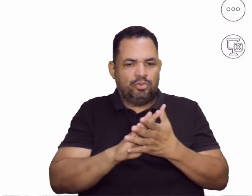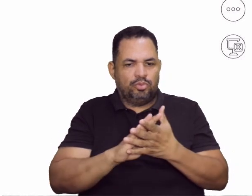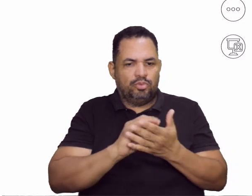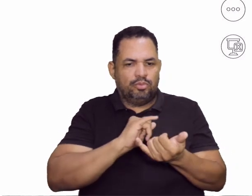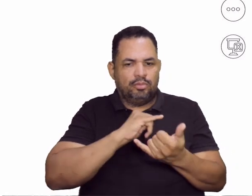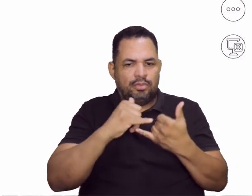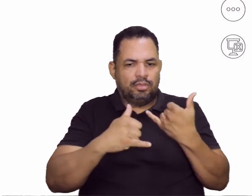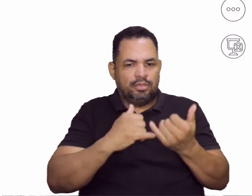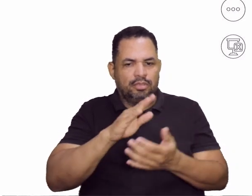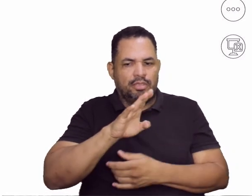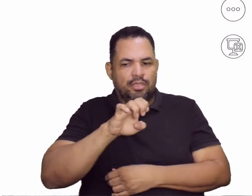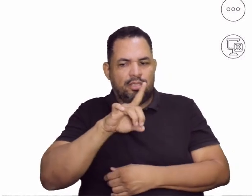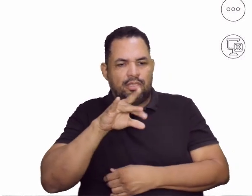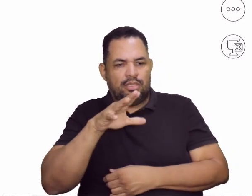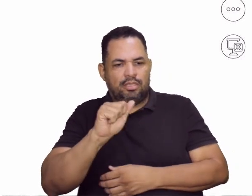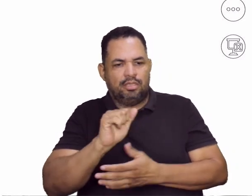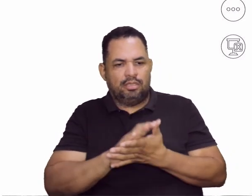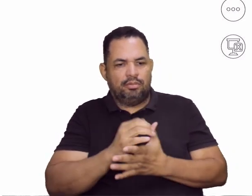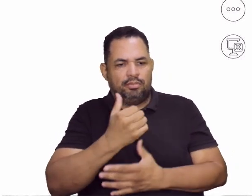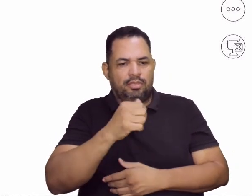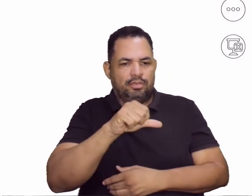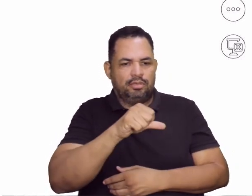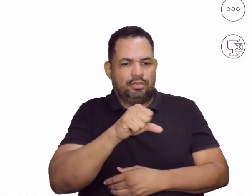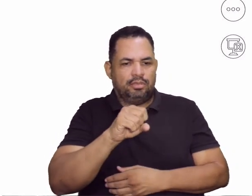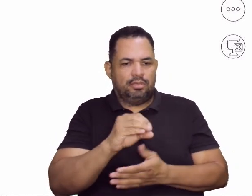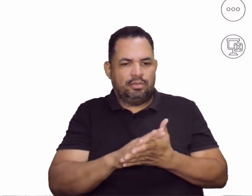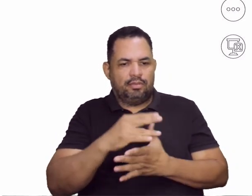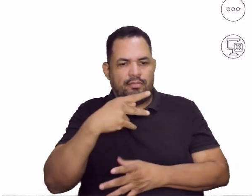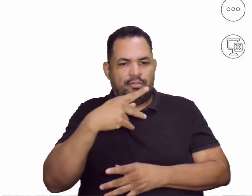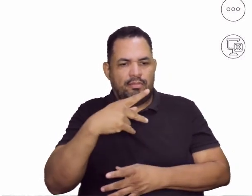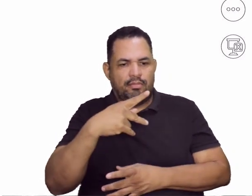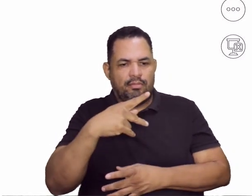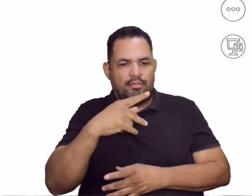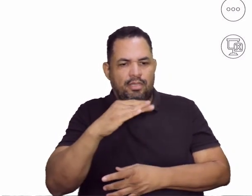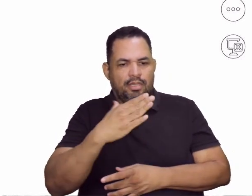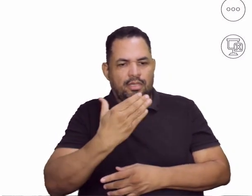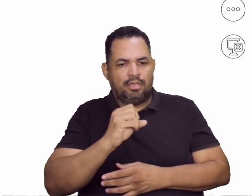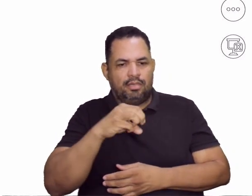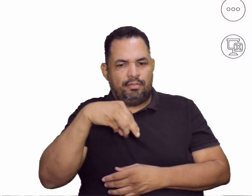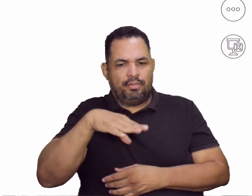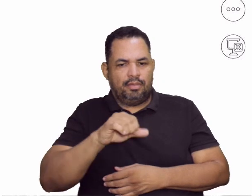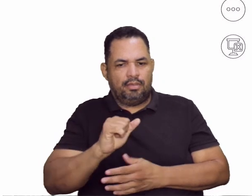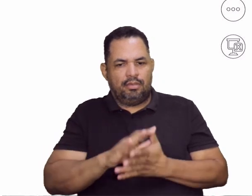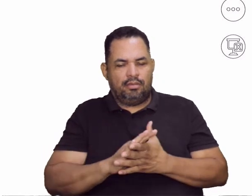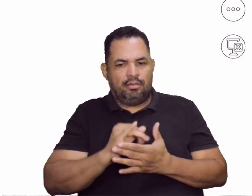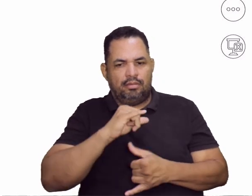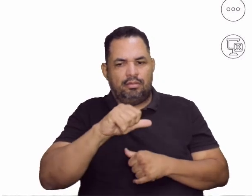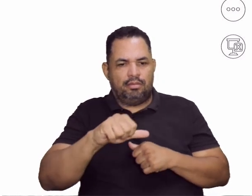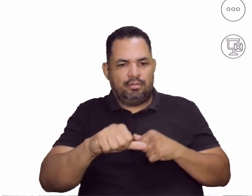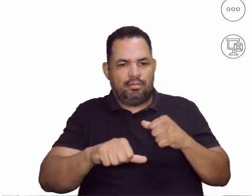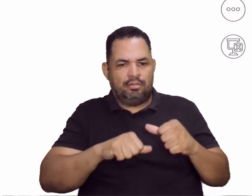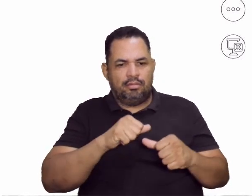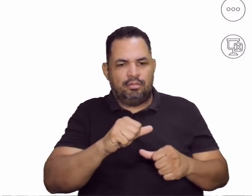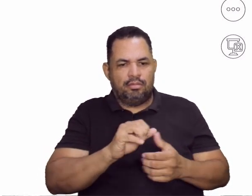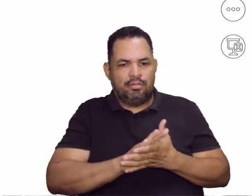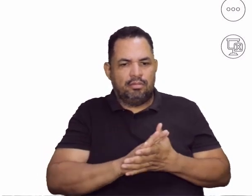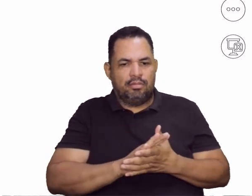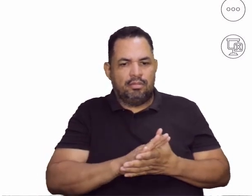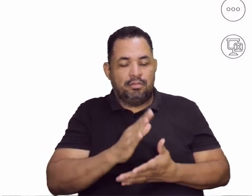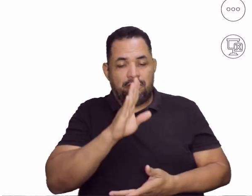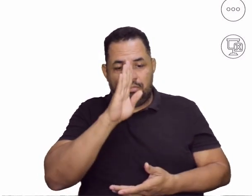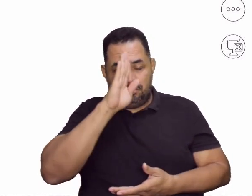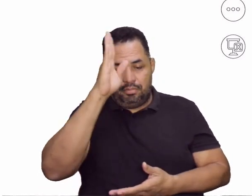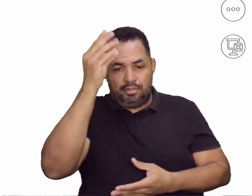80, a gente tem aí Pac-Man, um jogo de labirinto que se torna ícone da cultura pop. Em